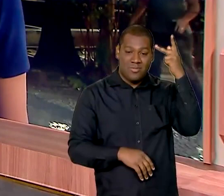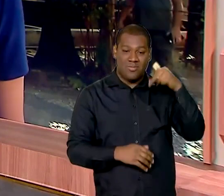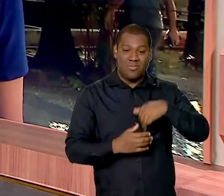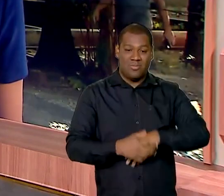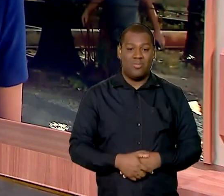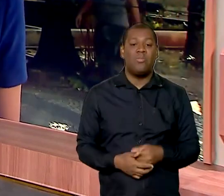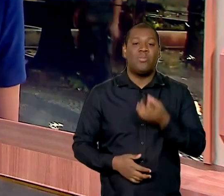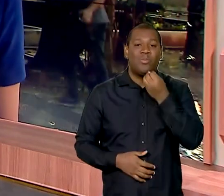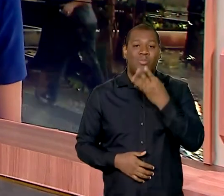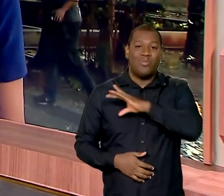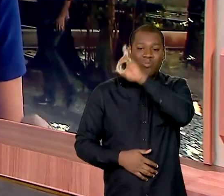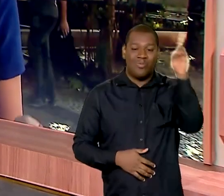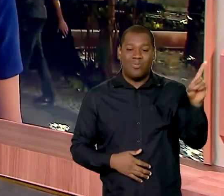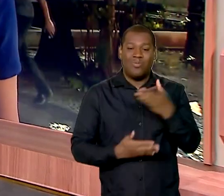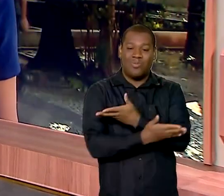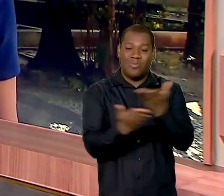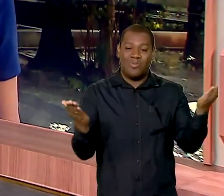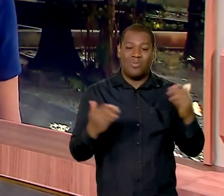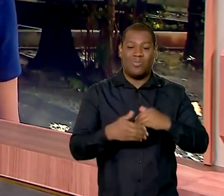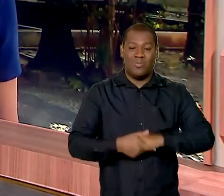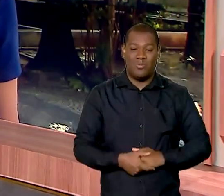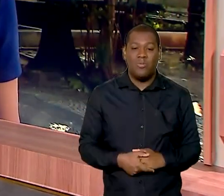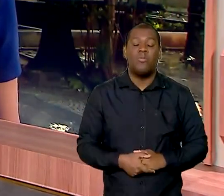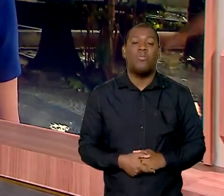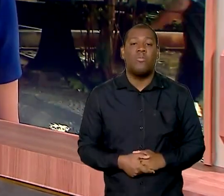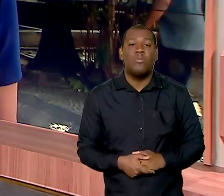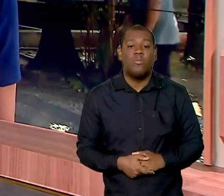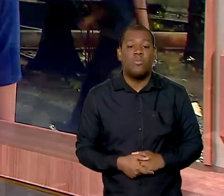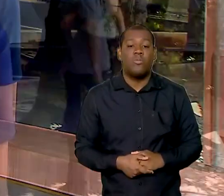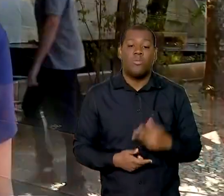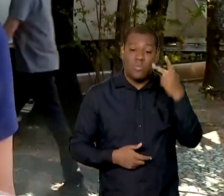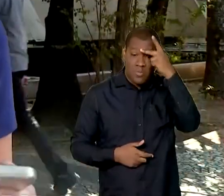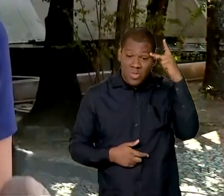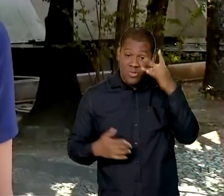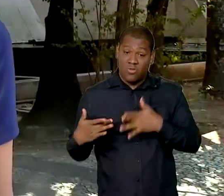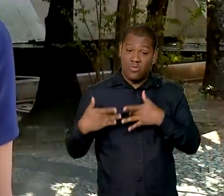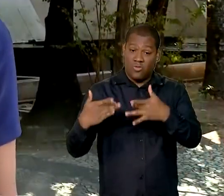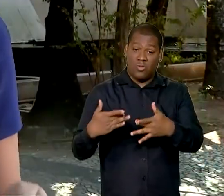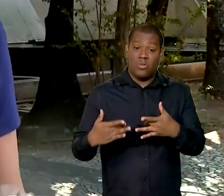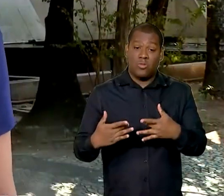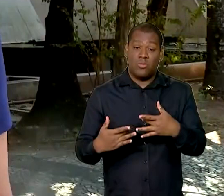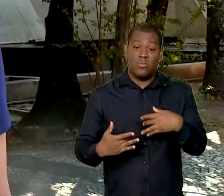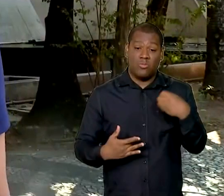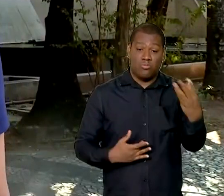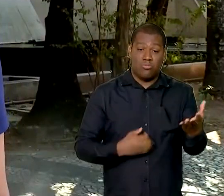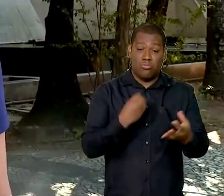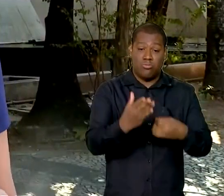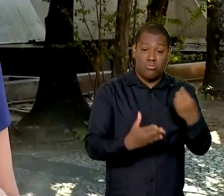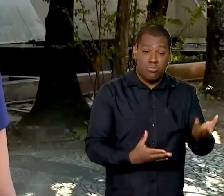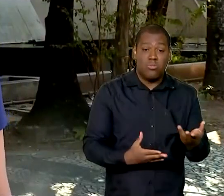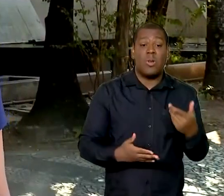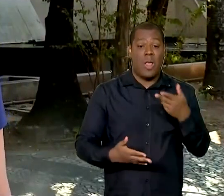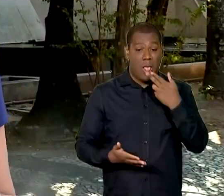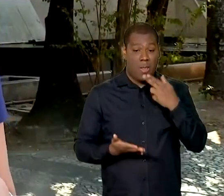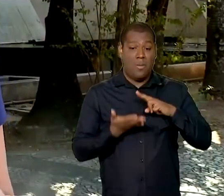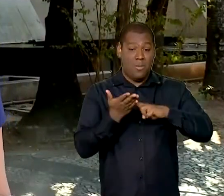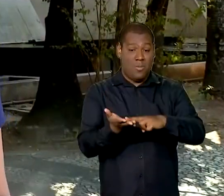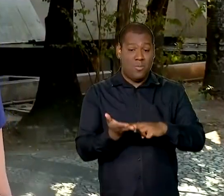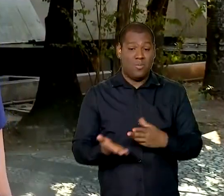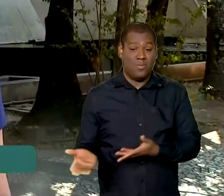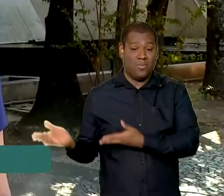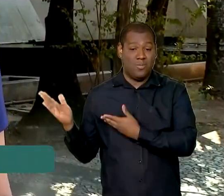Bom dia, Vanessa! E a quem nos acompanha, a entrega de donativos está a todo vapor aqui nessa agência dos Correios.